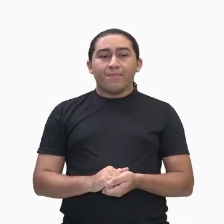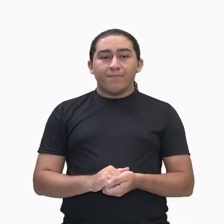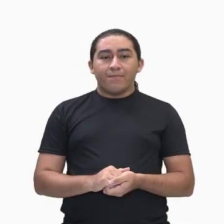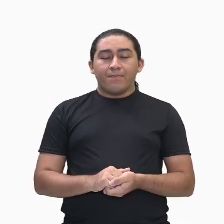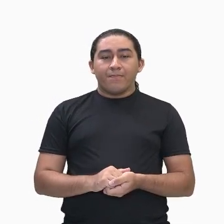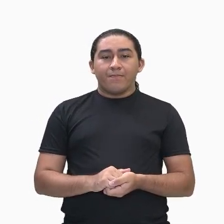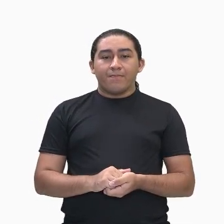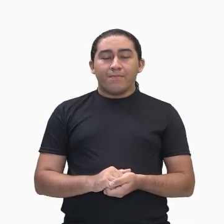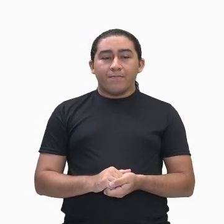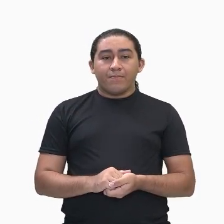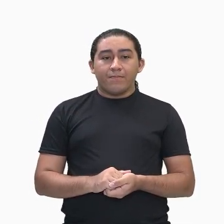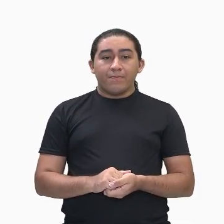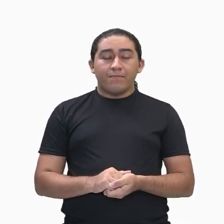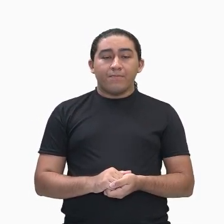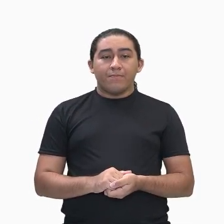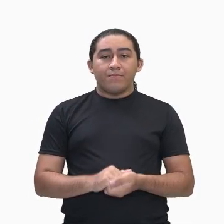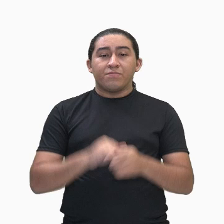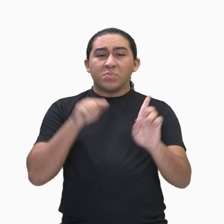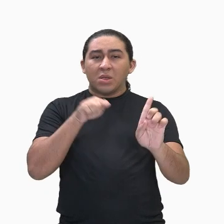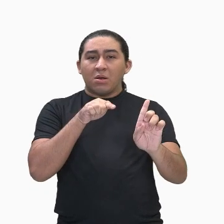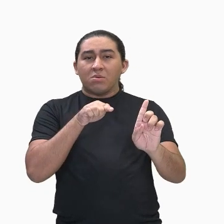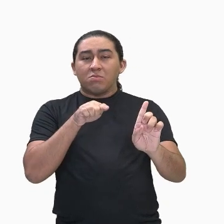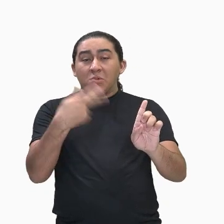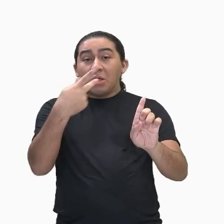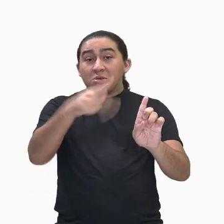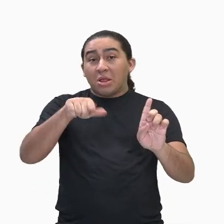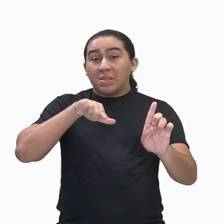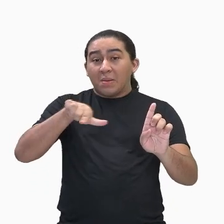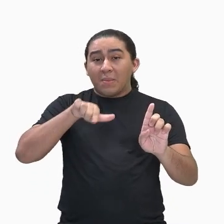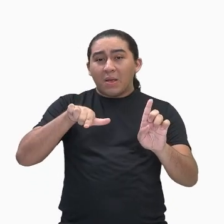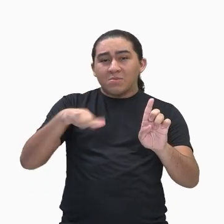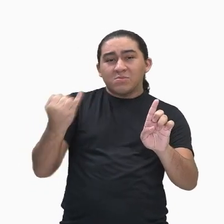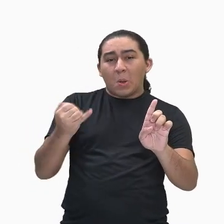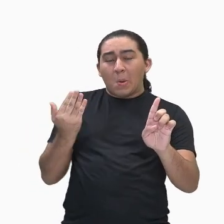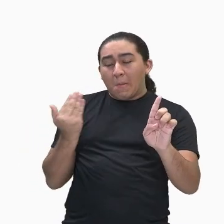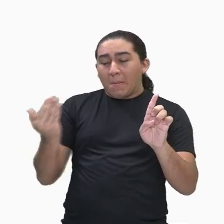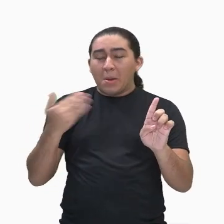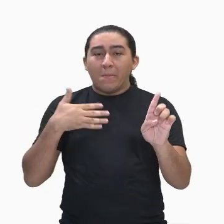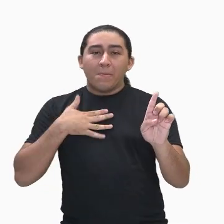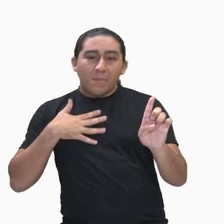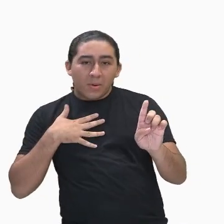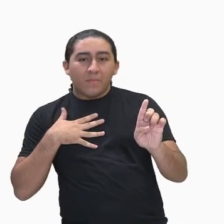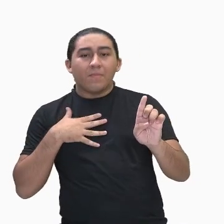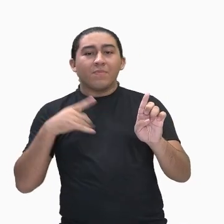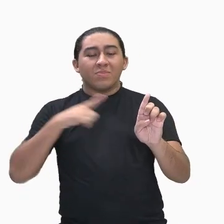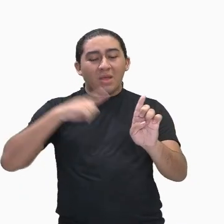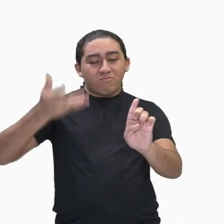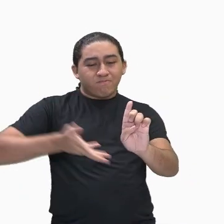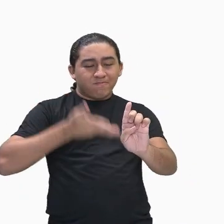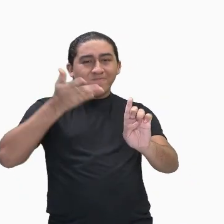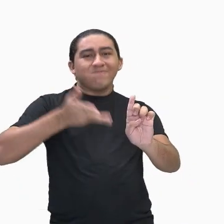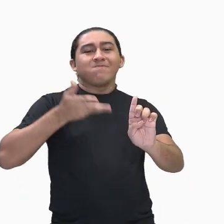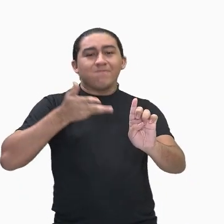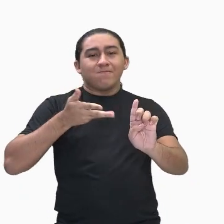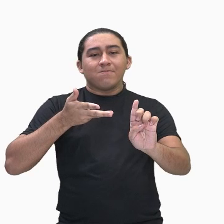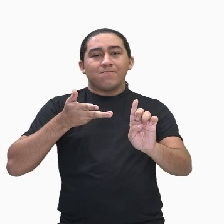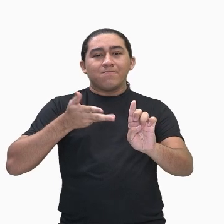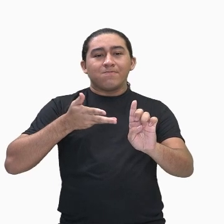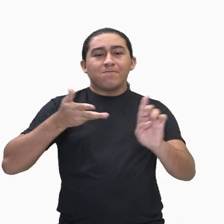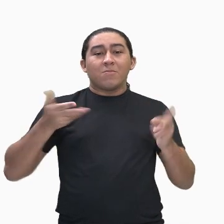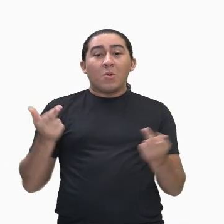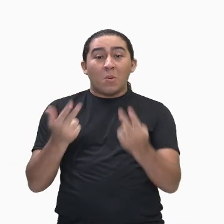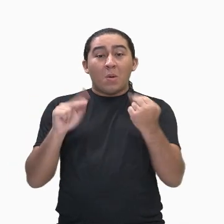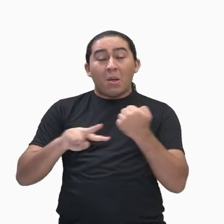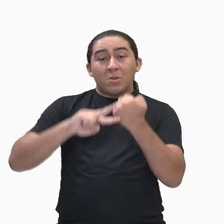semelhante. Acho teu fado ao meu, quando o cortejo. Igual causa nos